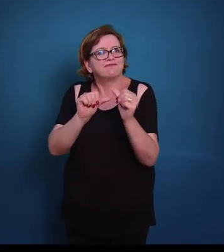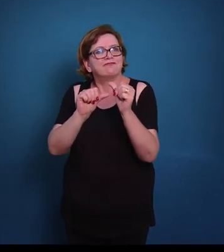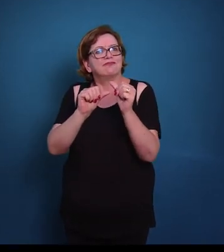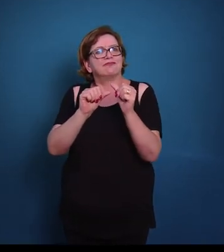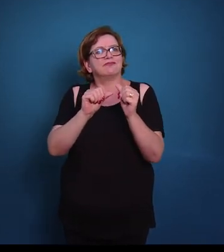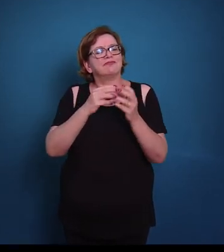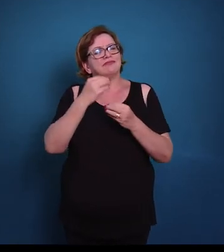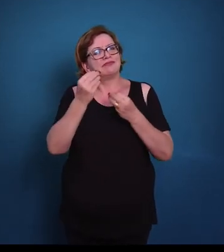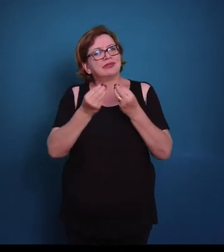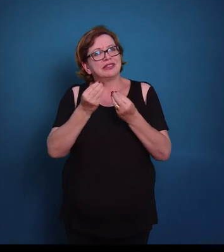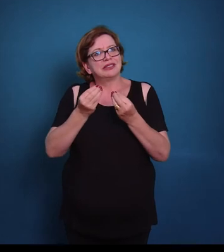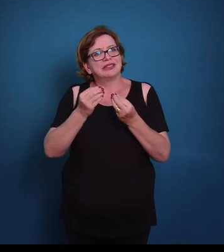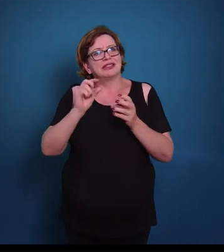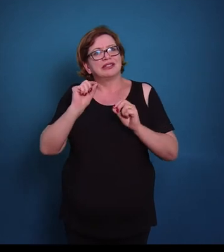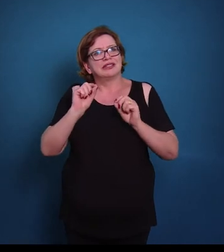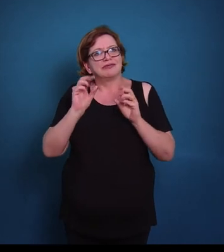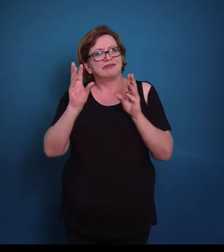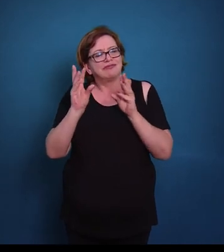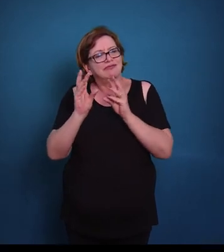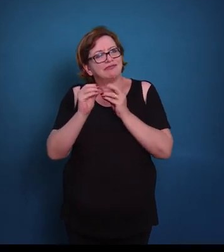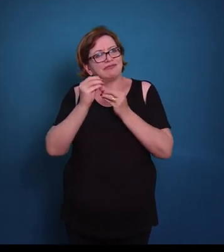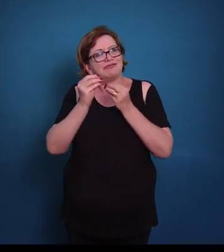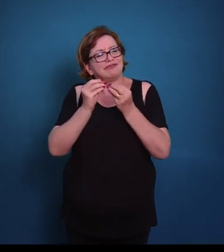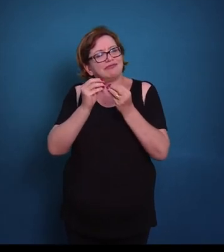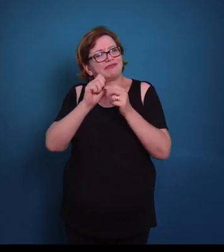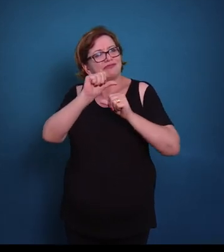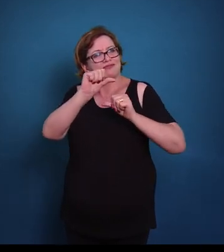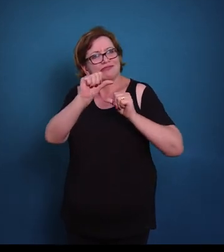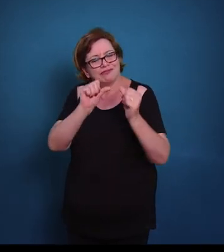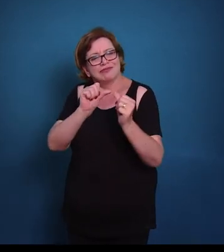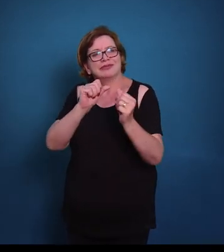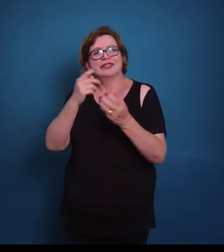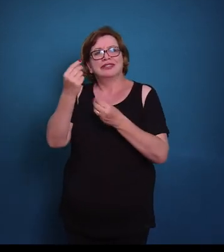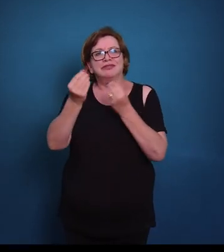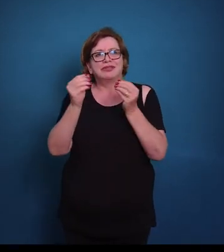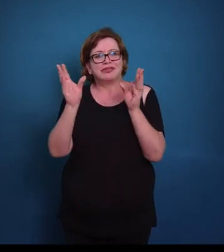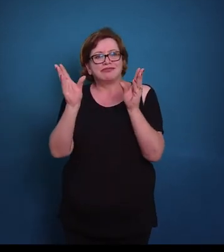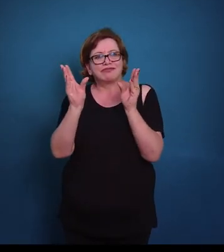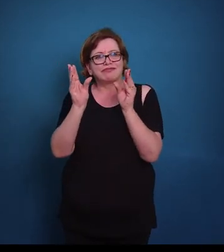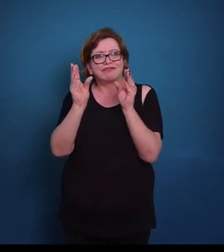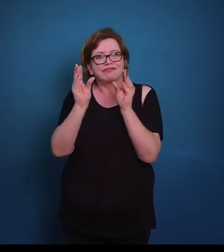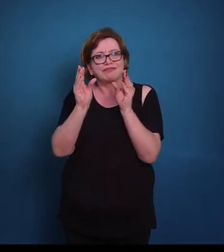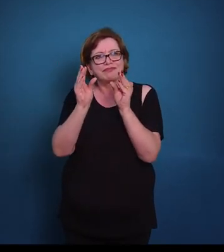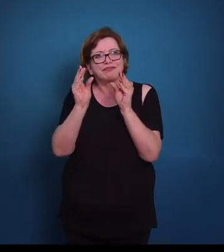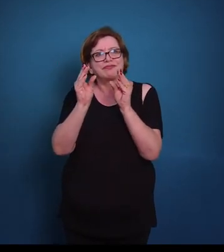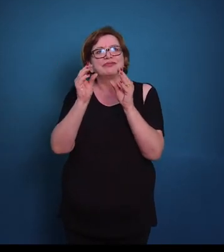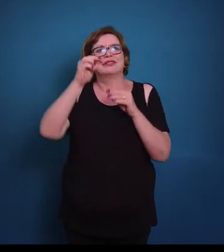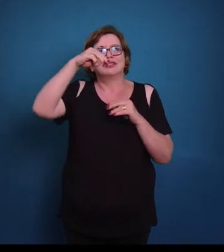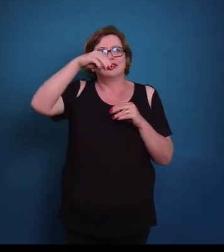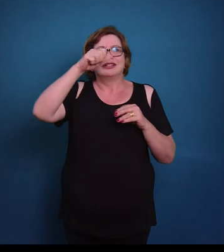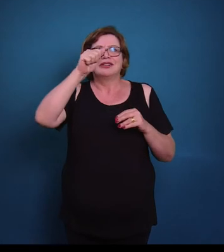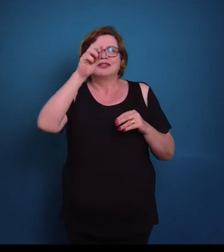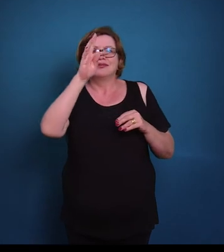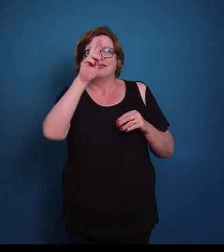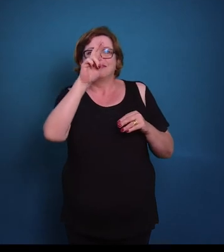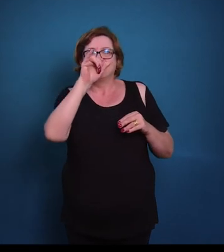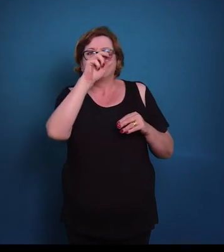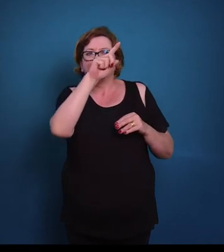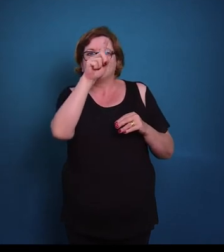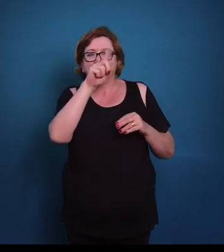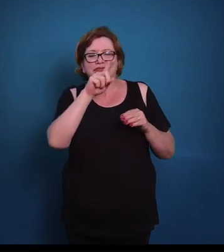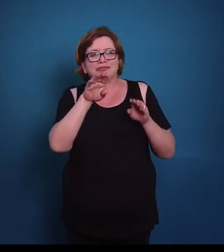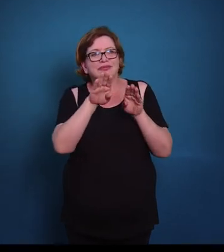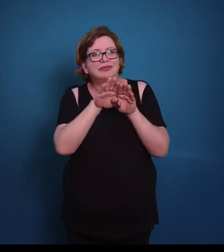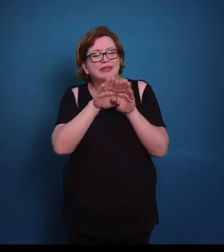então nós vamos ter a hipertrofia dos condrócitos, posteriormente nós vamos ter a redução dessa matriz cartilaginosa, com também a